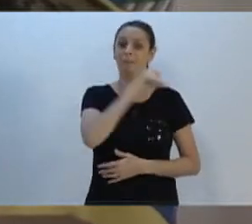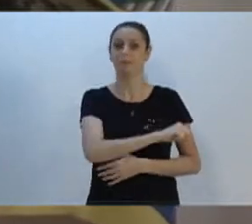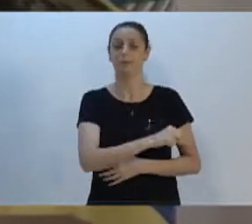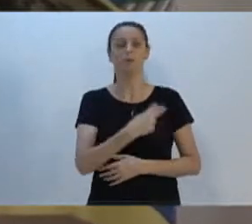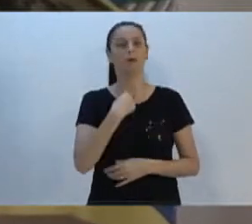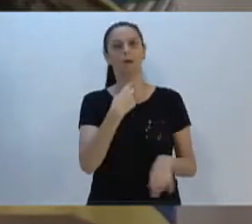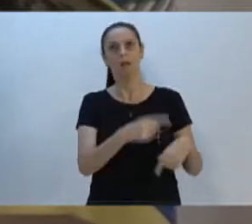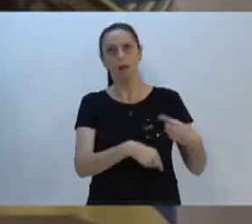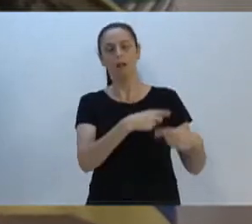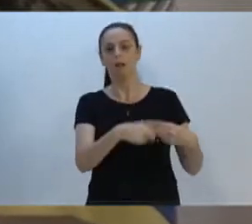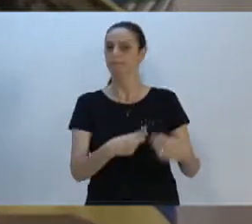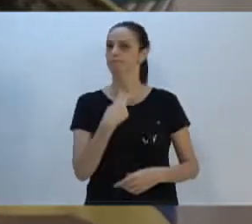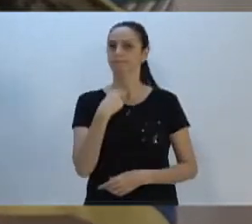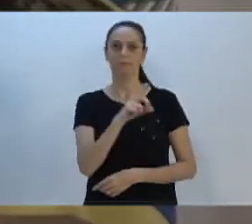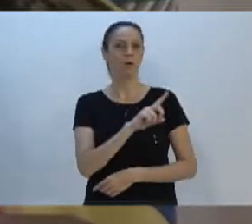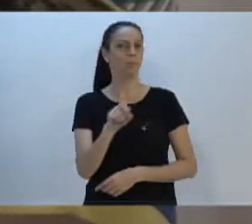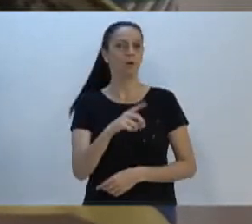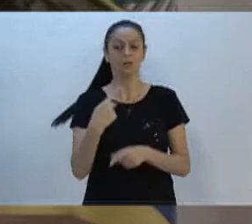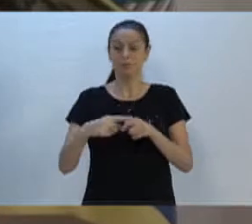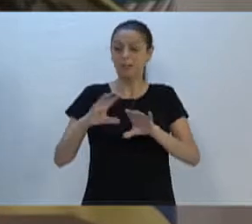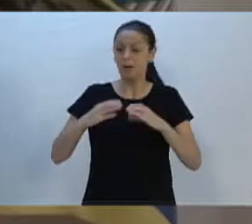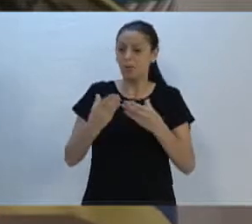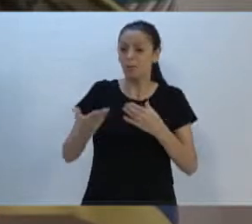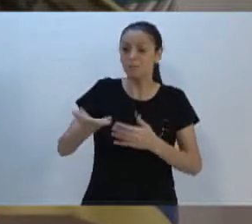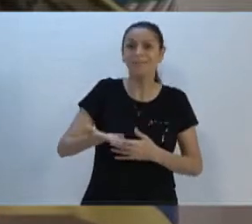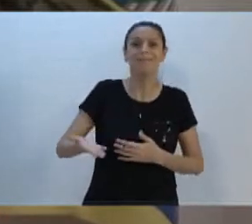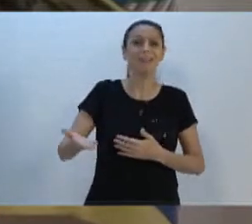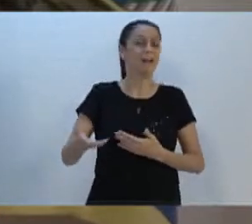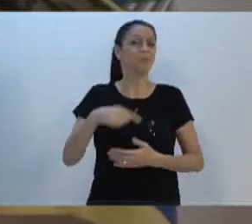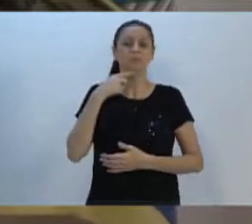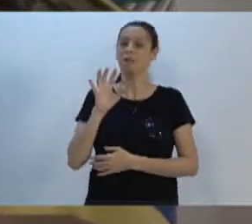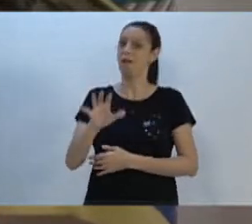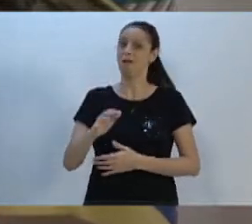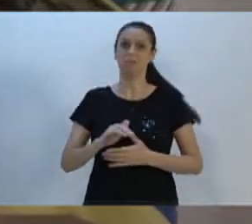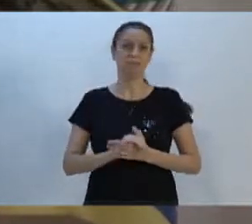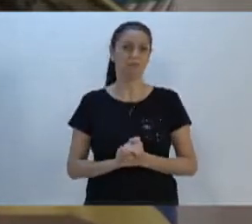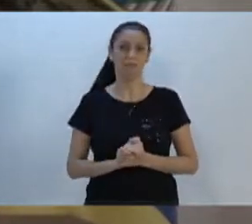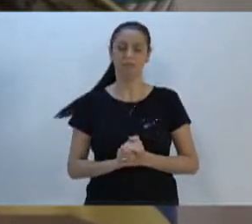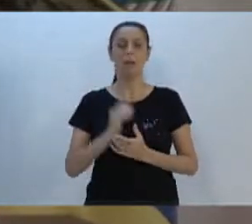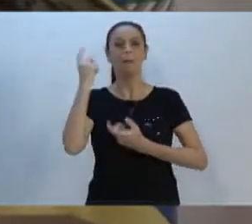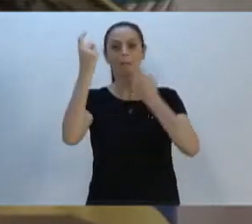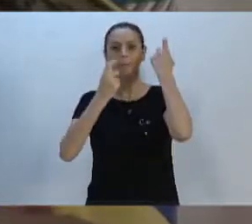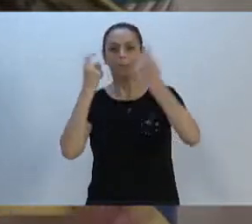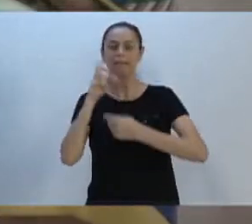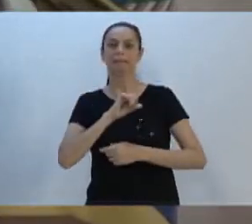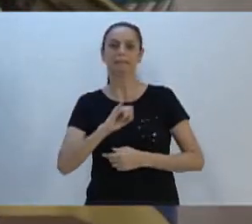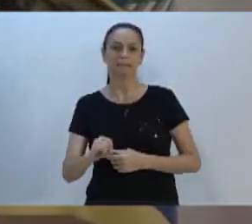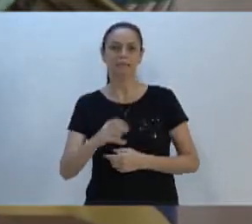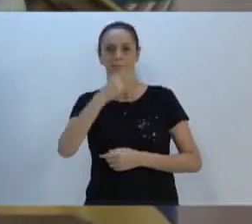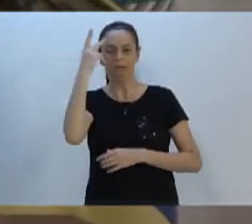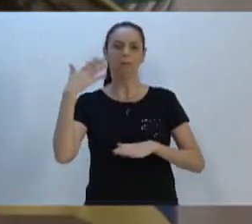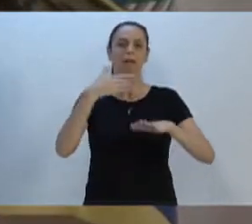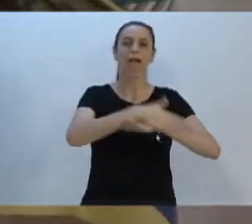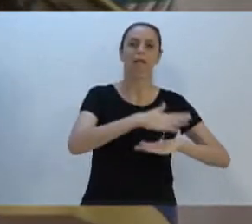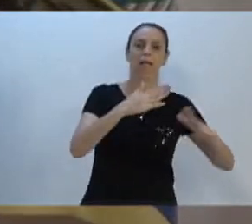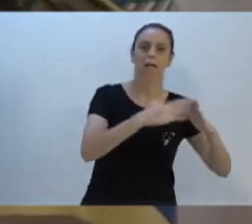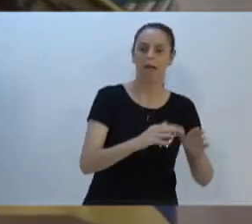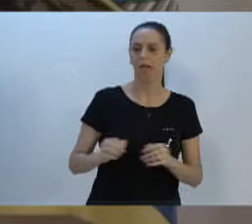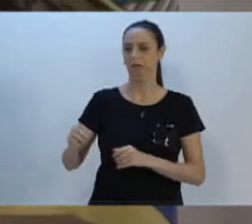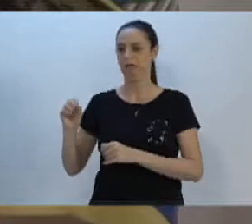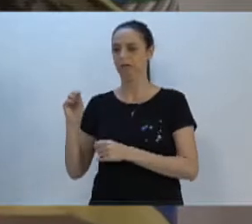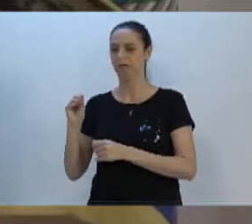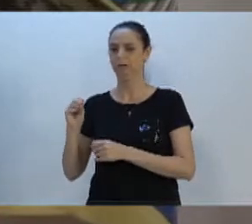podemos deixar aquela comunidade da forma em que está. Preocupação com invasões, preocupação com segurança.